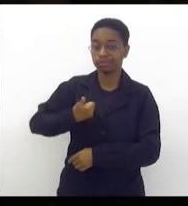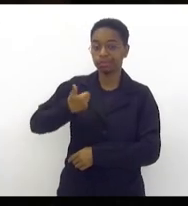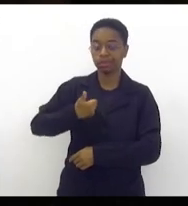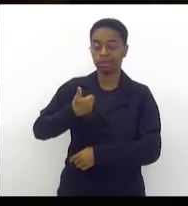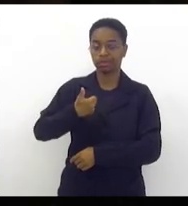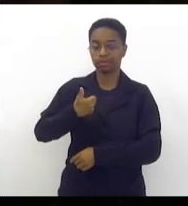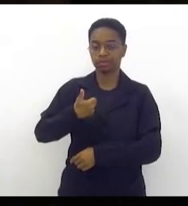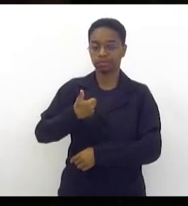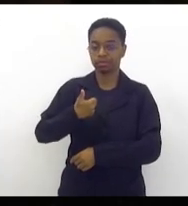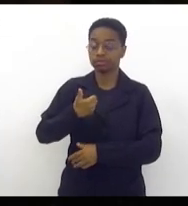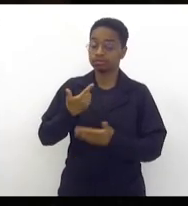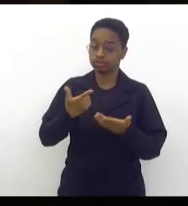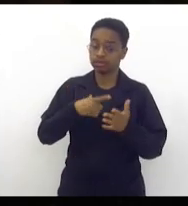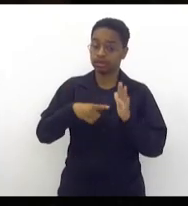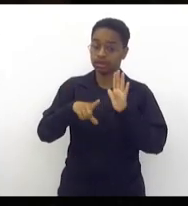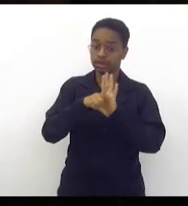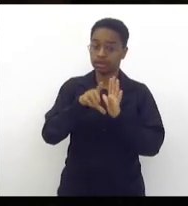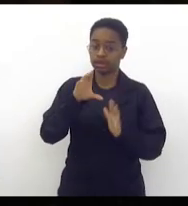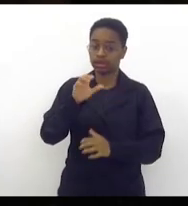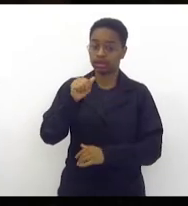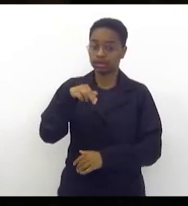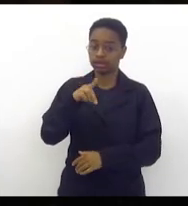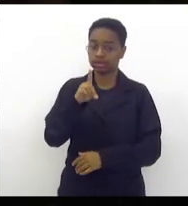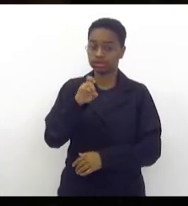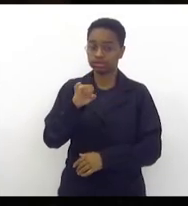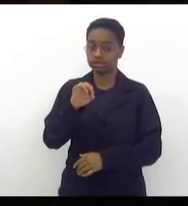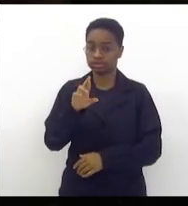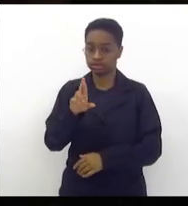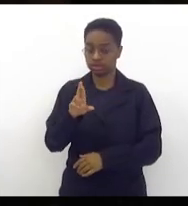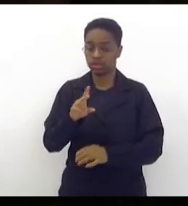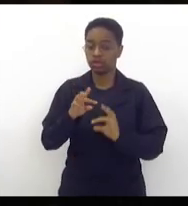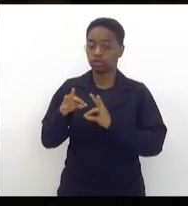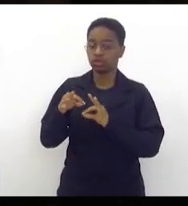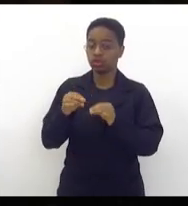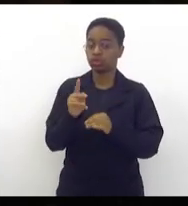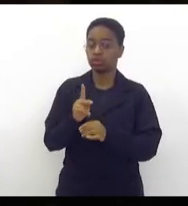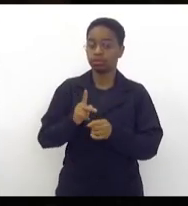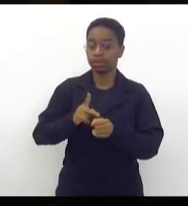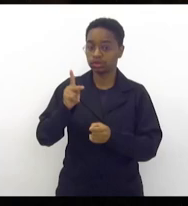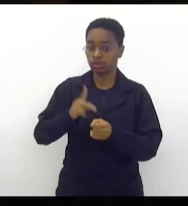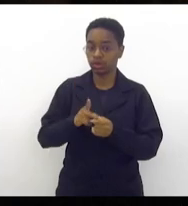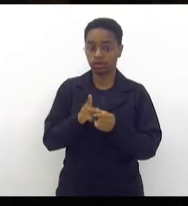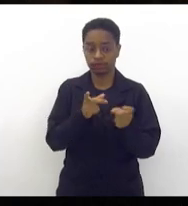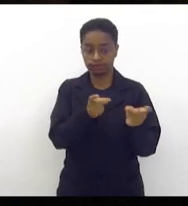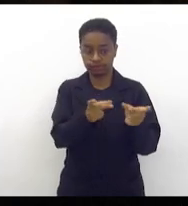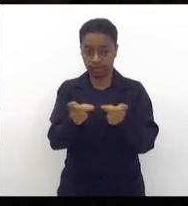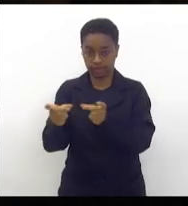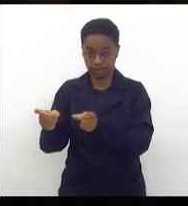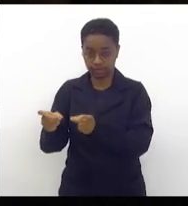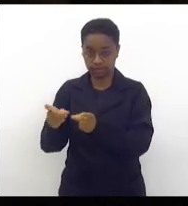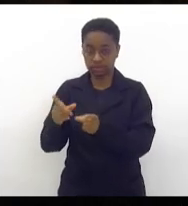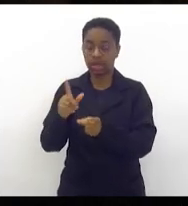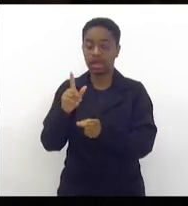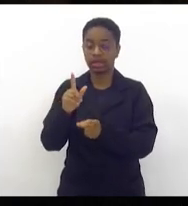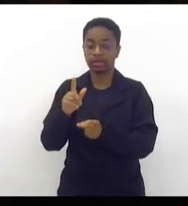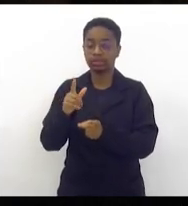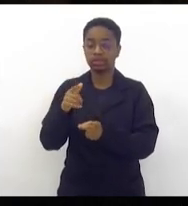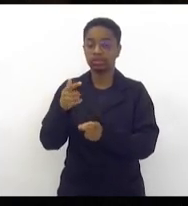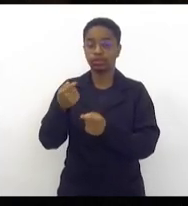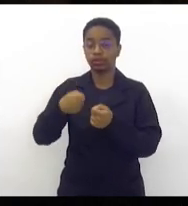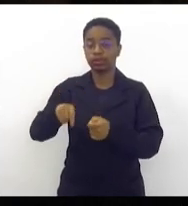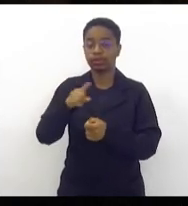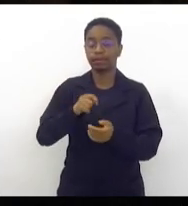E, pela lei Candir, o petróleo que é exportado é isento, tem imunidade tributária.